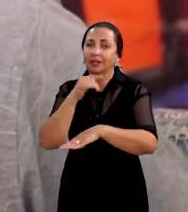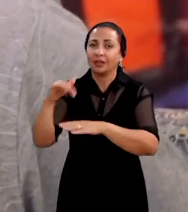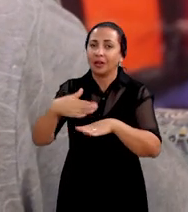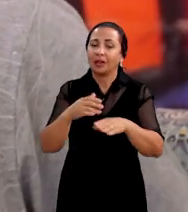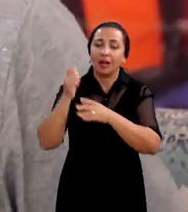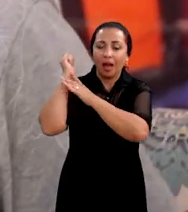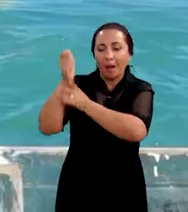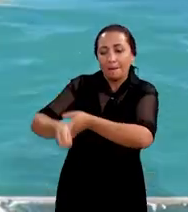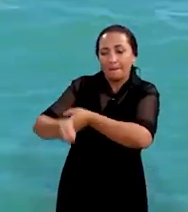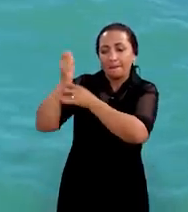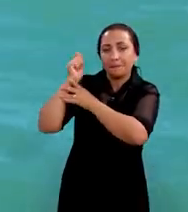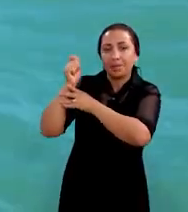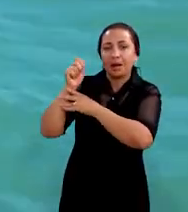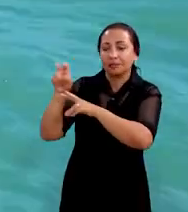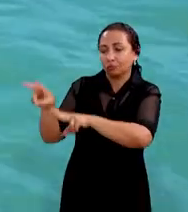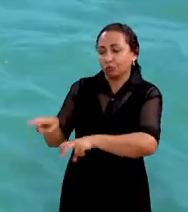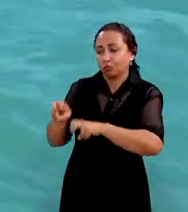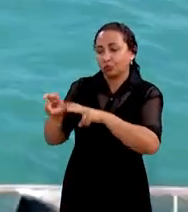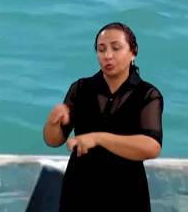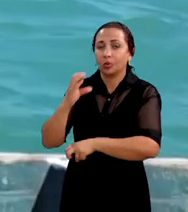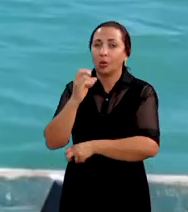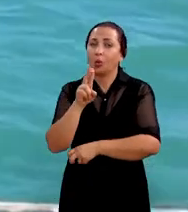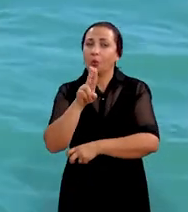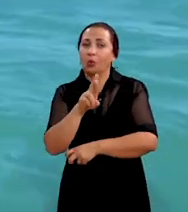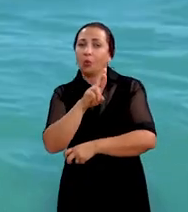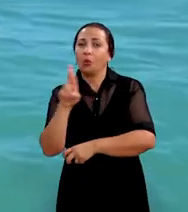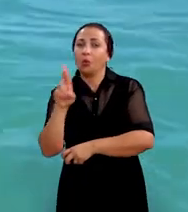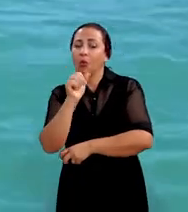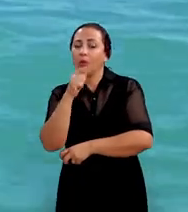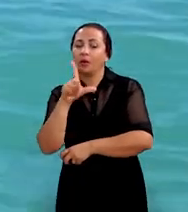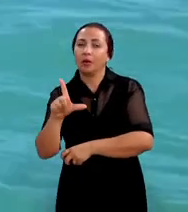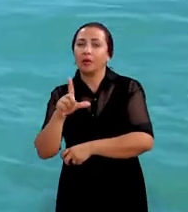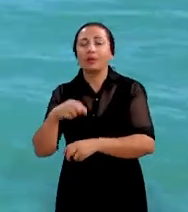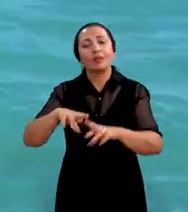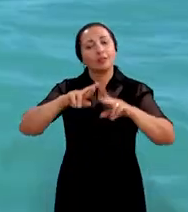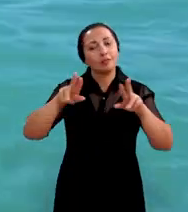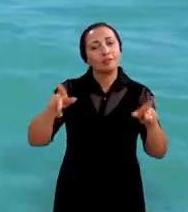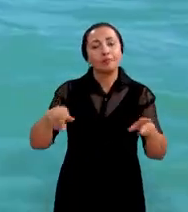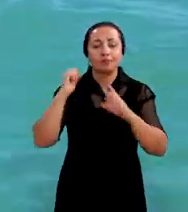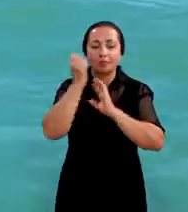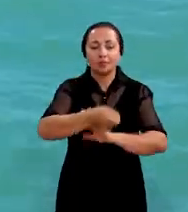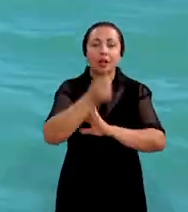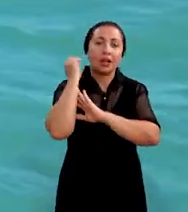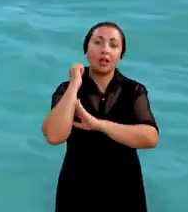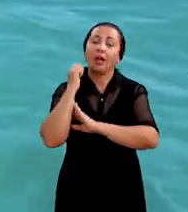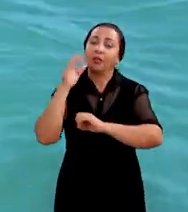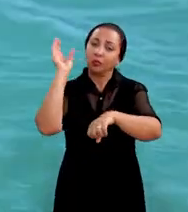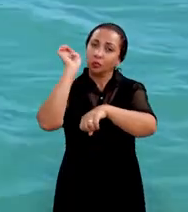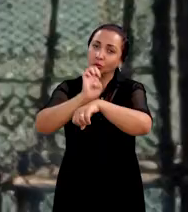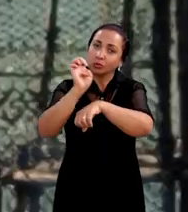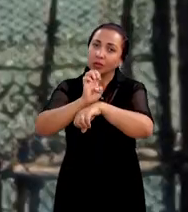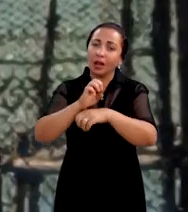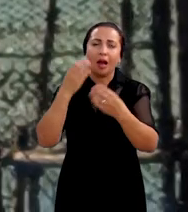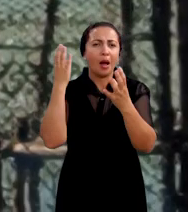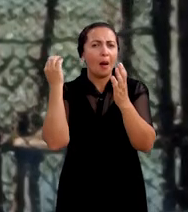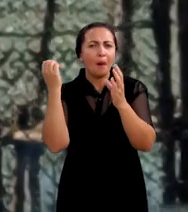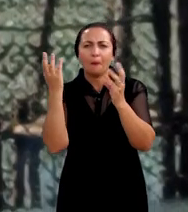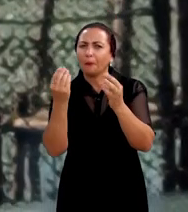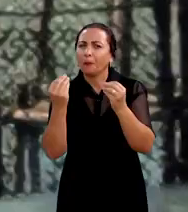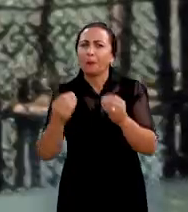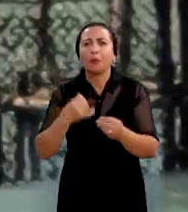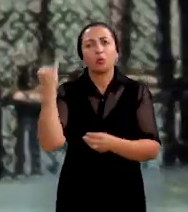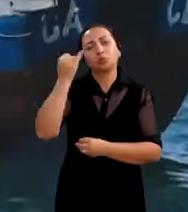do Ceará. E a pesca de curral é uma atividade específica da atividade da pesca no nosso estado, que ela é muito